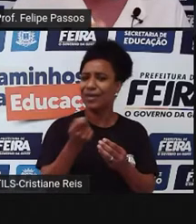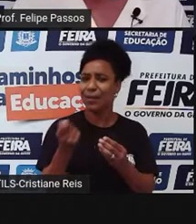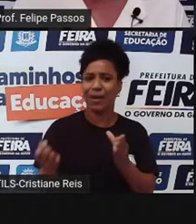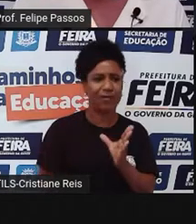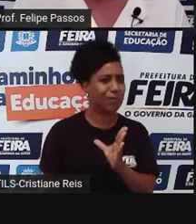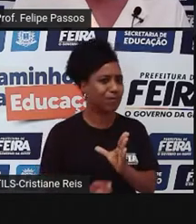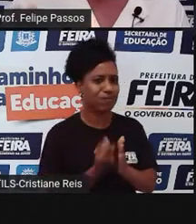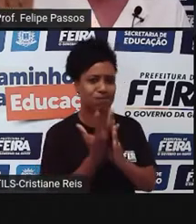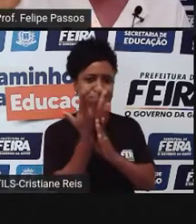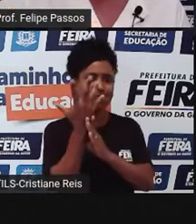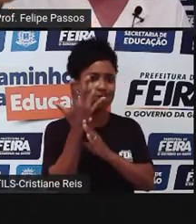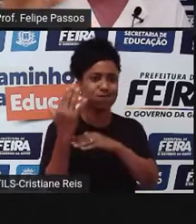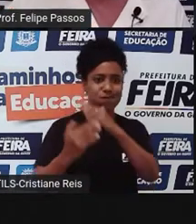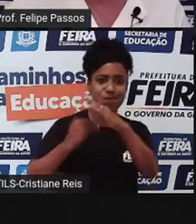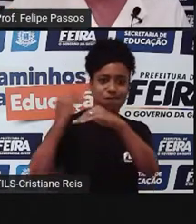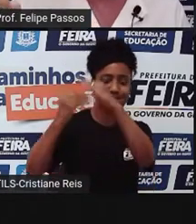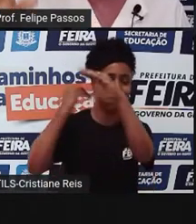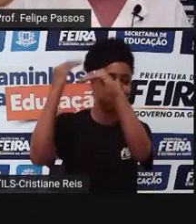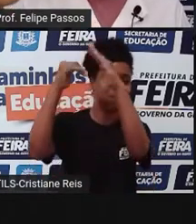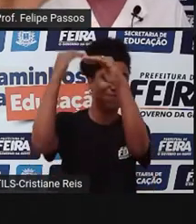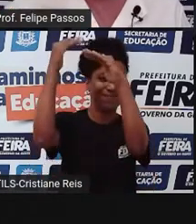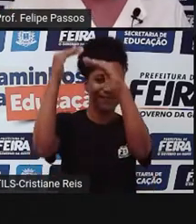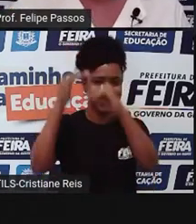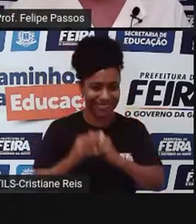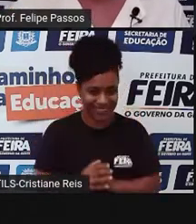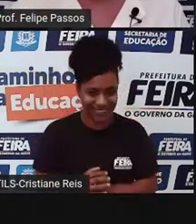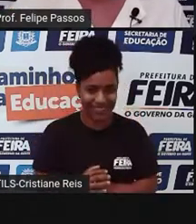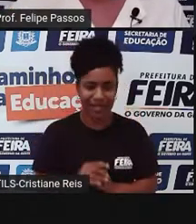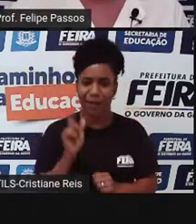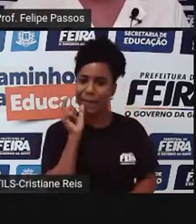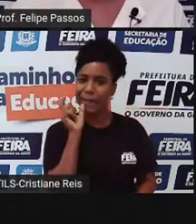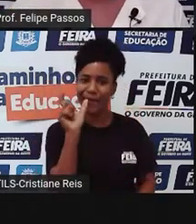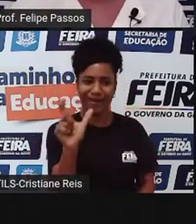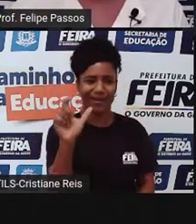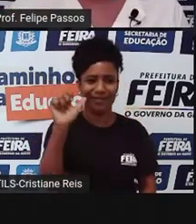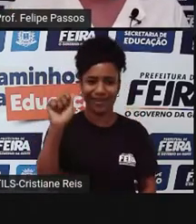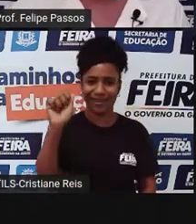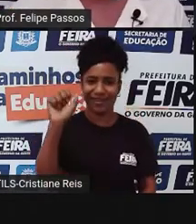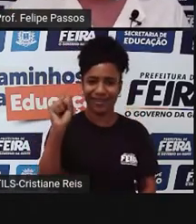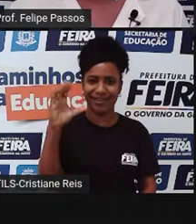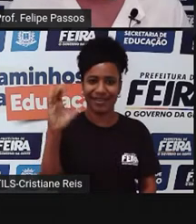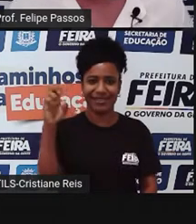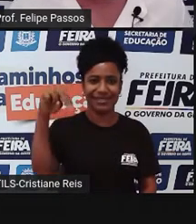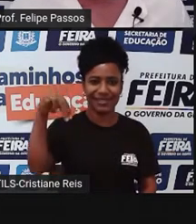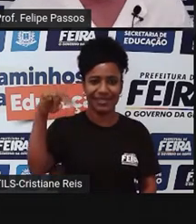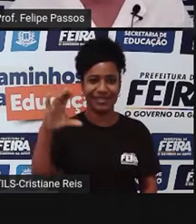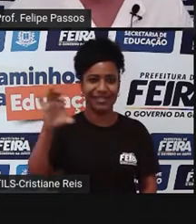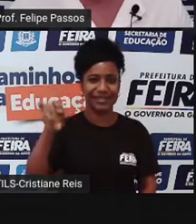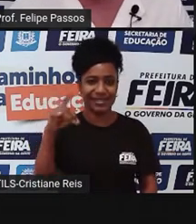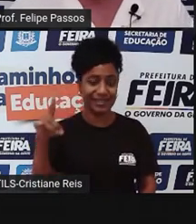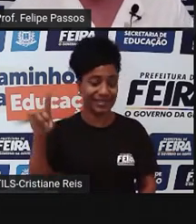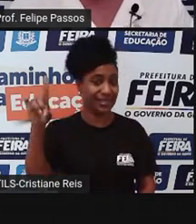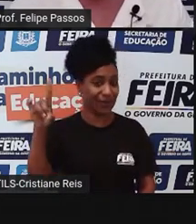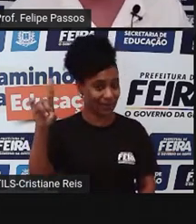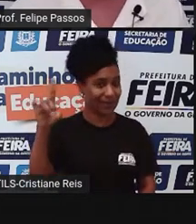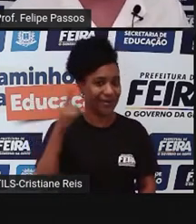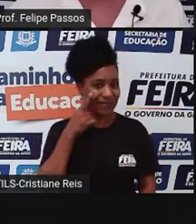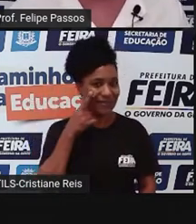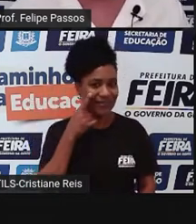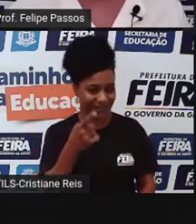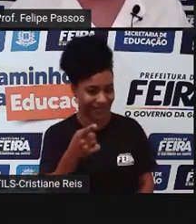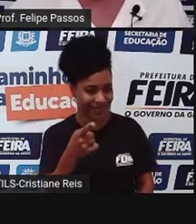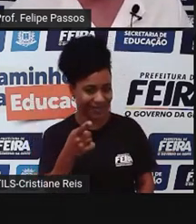Significa crescimento, subida, né? Então essas figuras, os influenciadores digitais, eles estão em